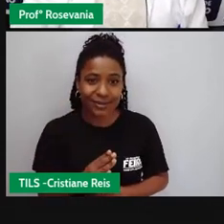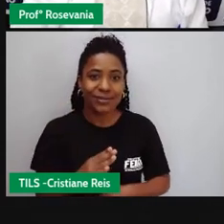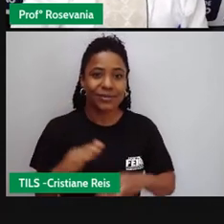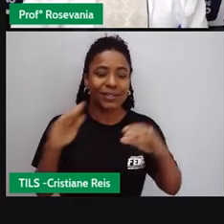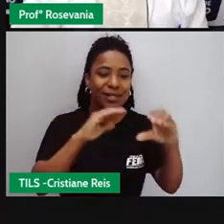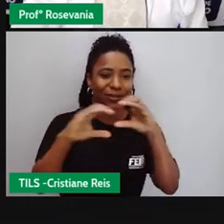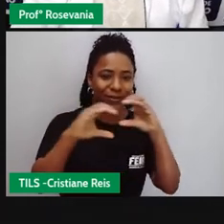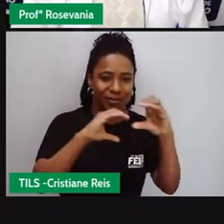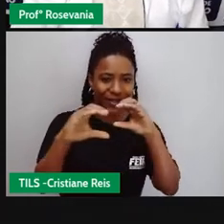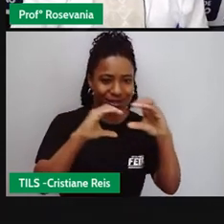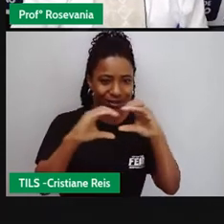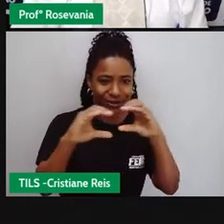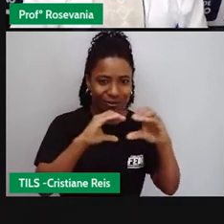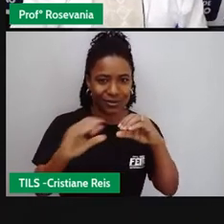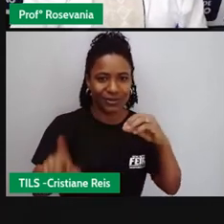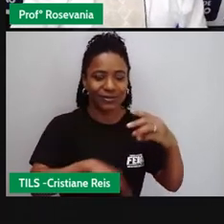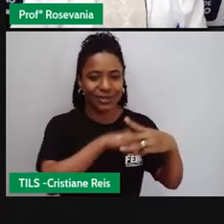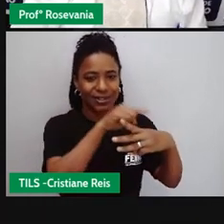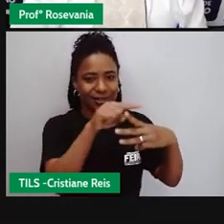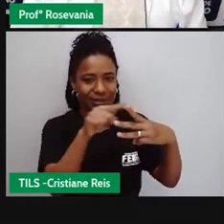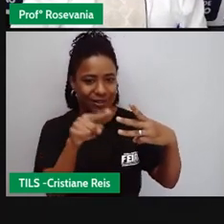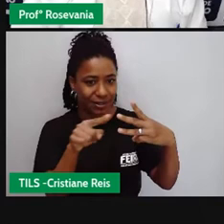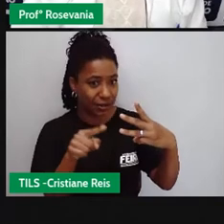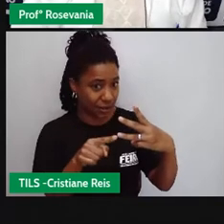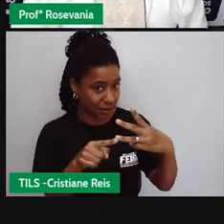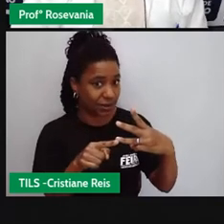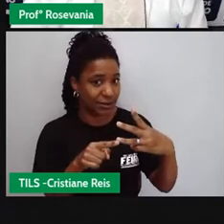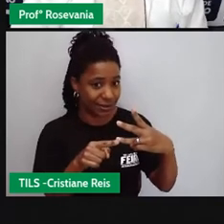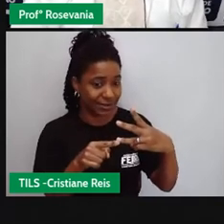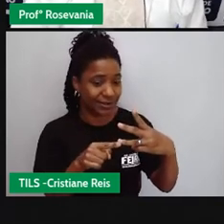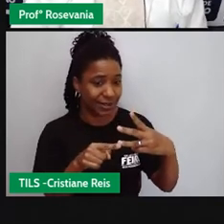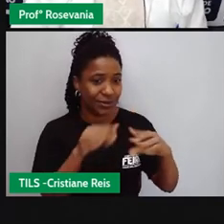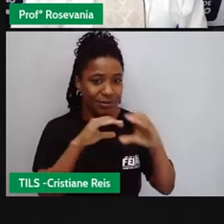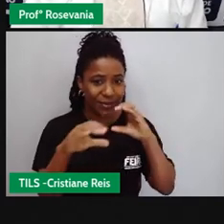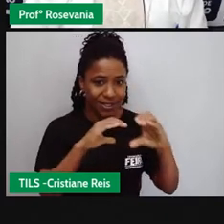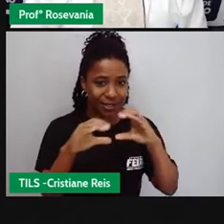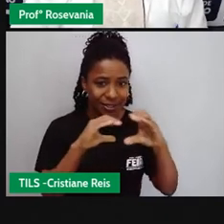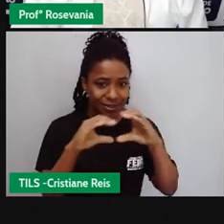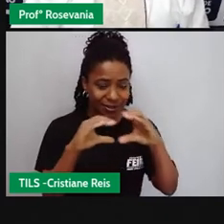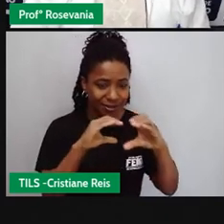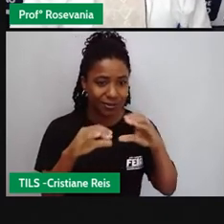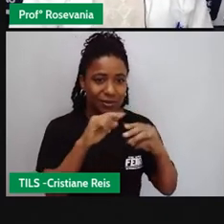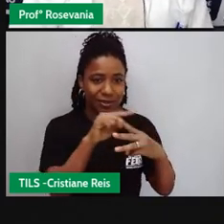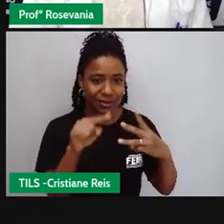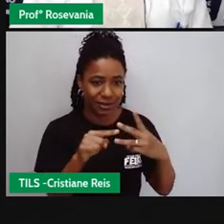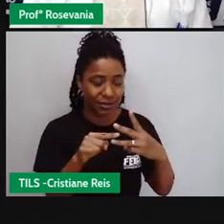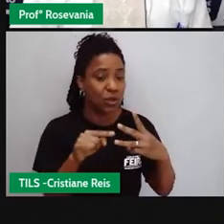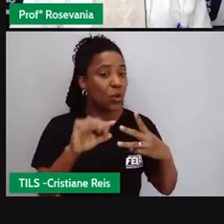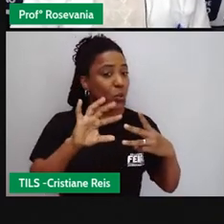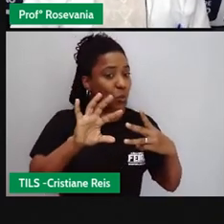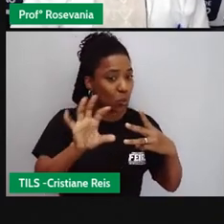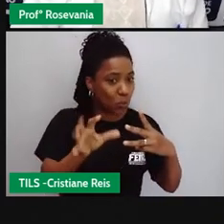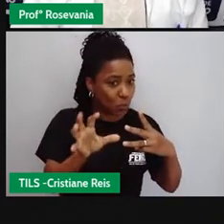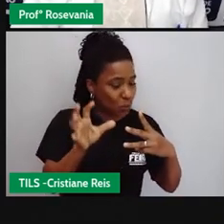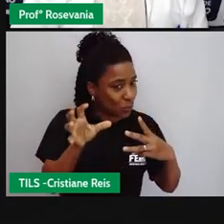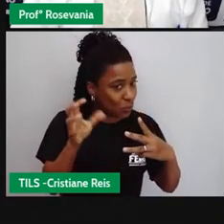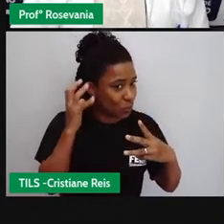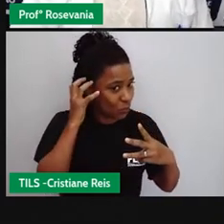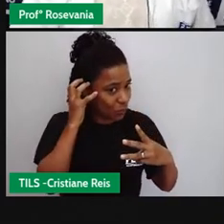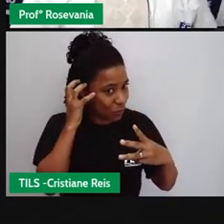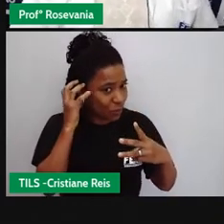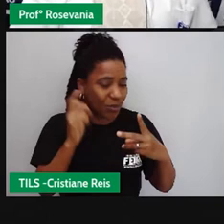três de comunicação que passa no caso os jornais o rádio e a televisão e aí o que a gente pode